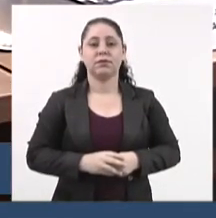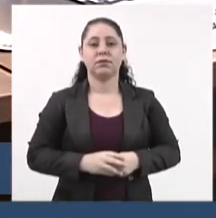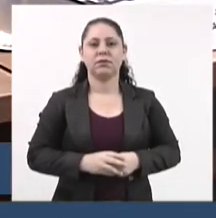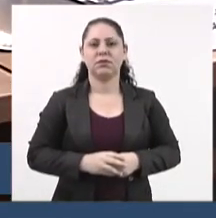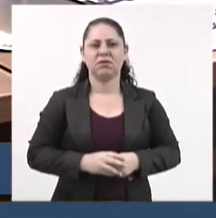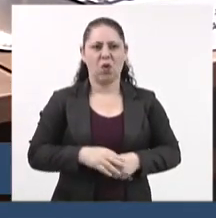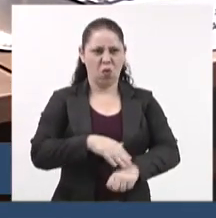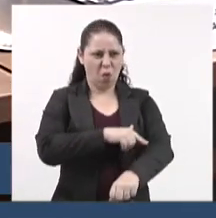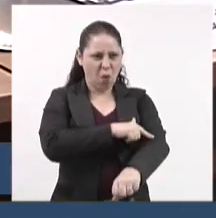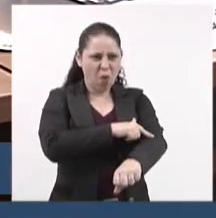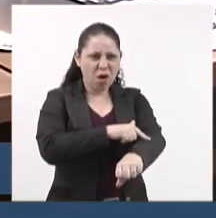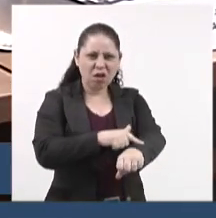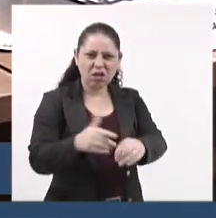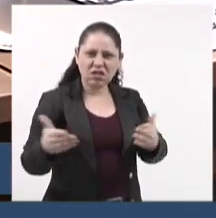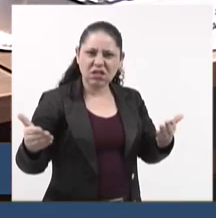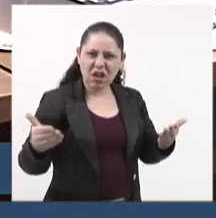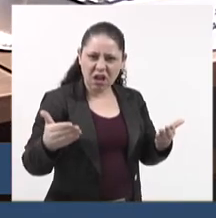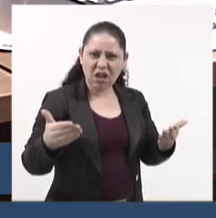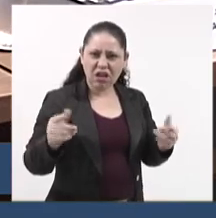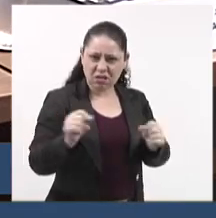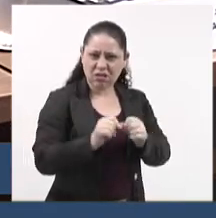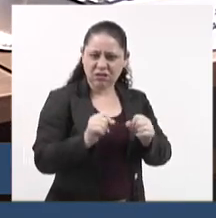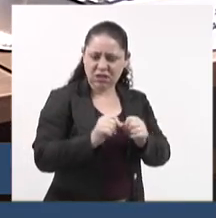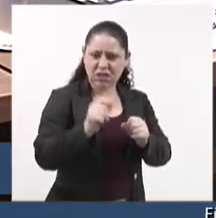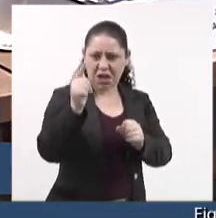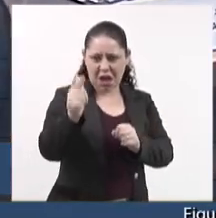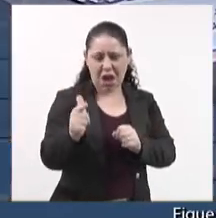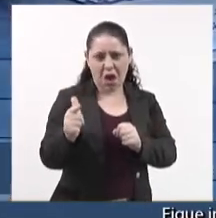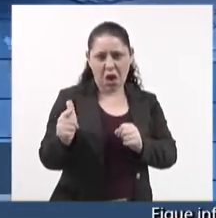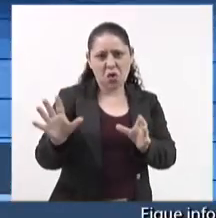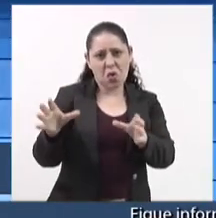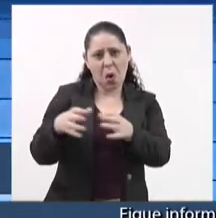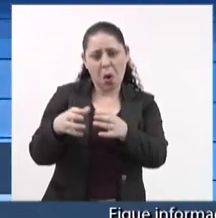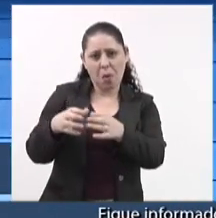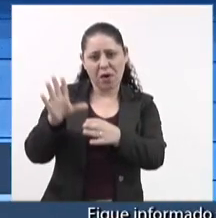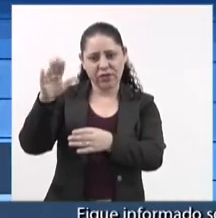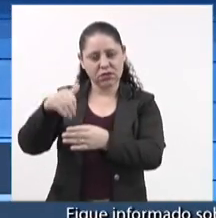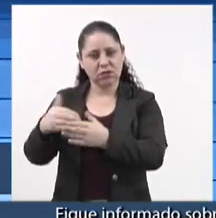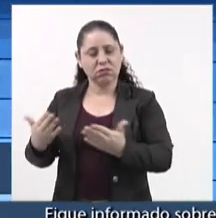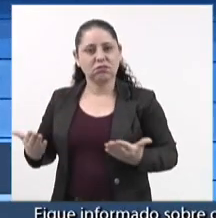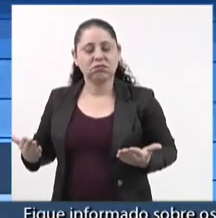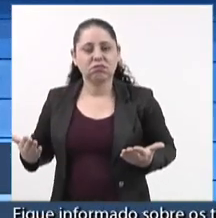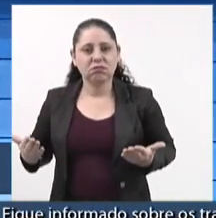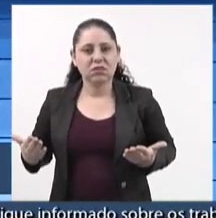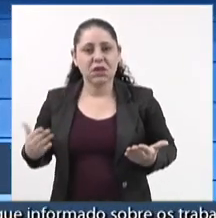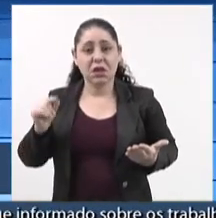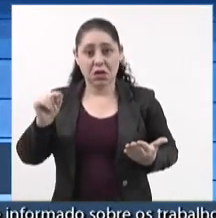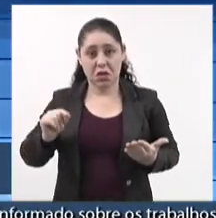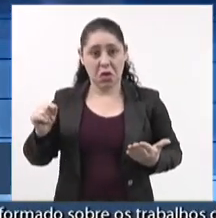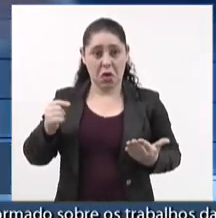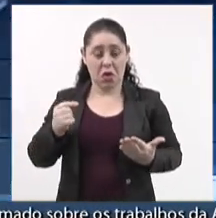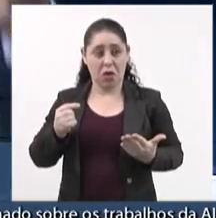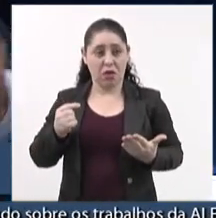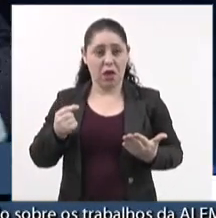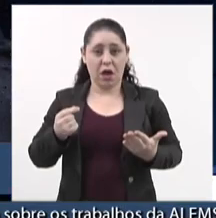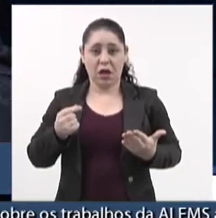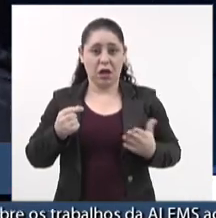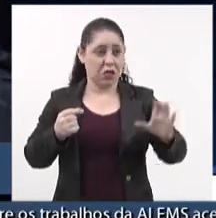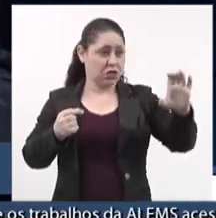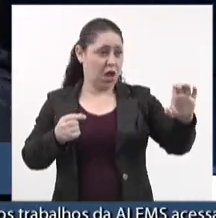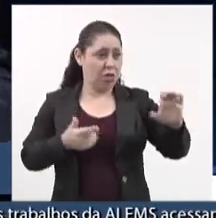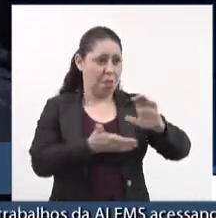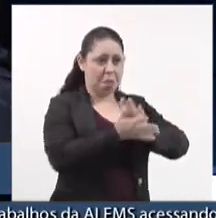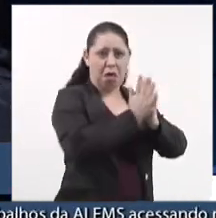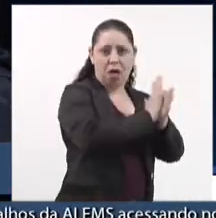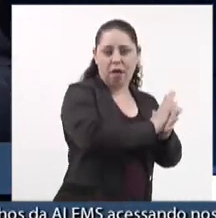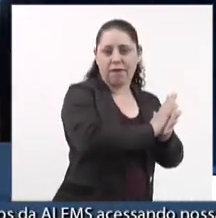Que comportamento é esse agora? Você quer jogar para a sua base eleitoral? Que está combatendo a esquerda?